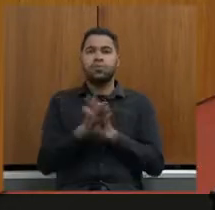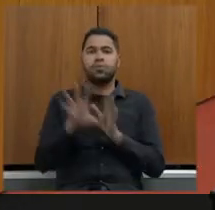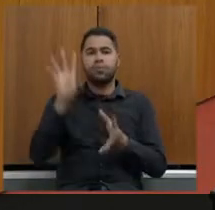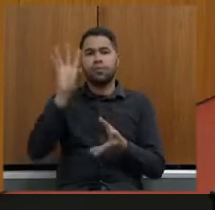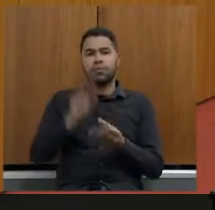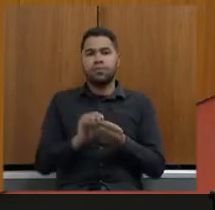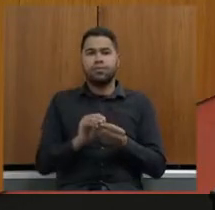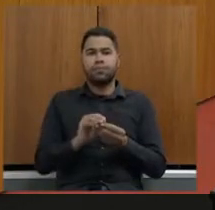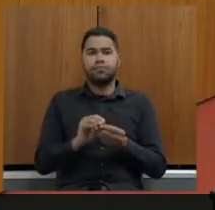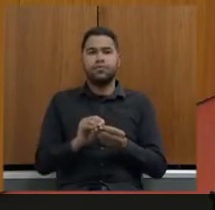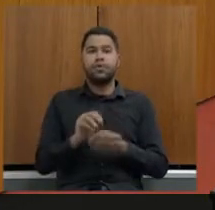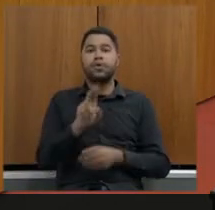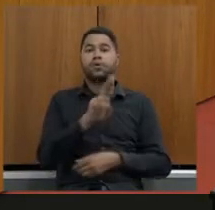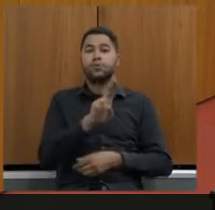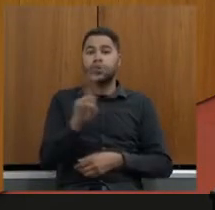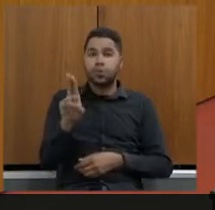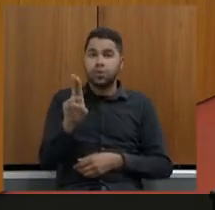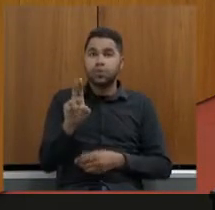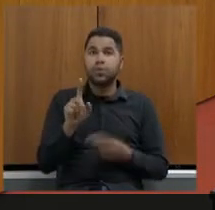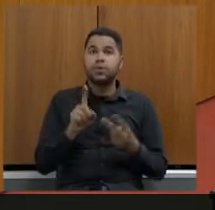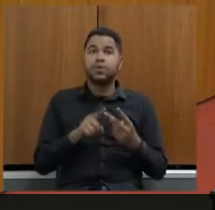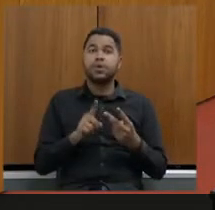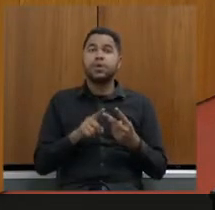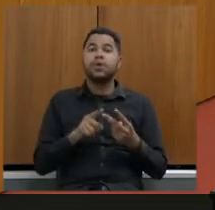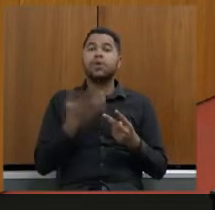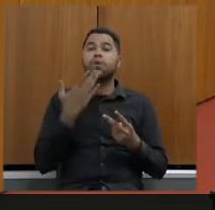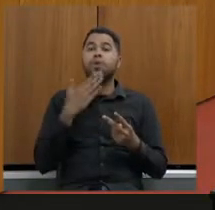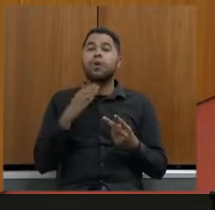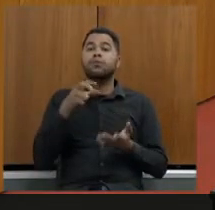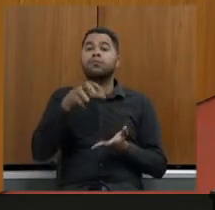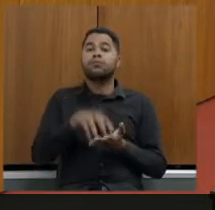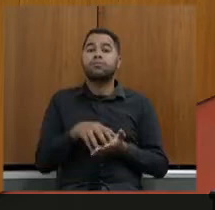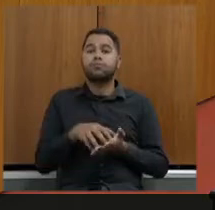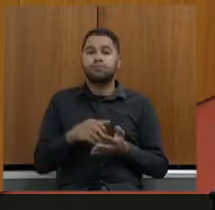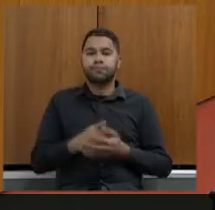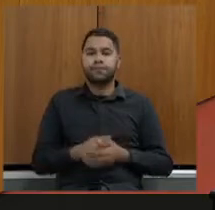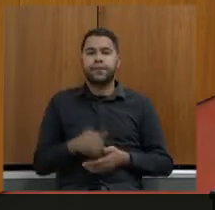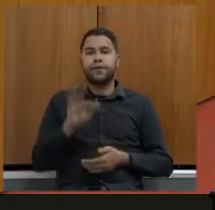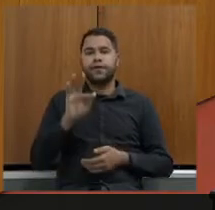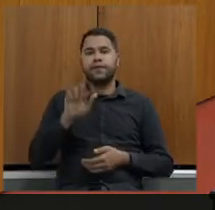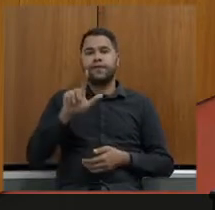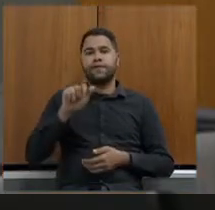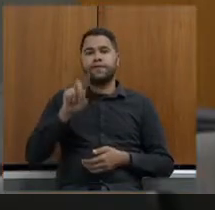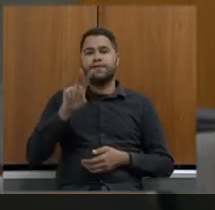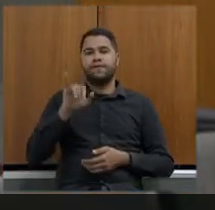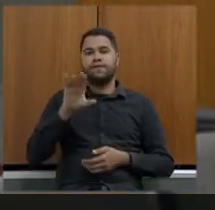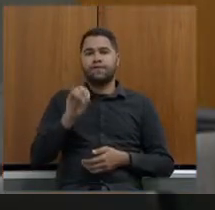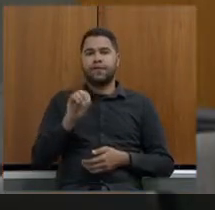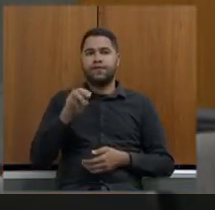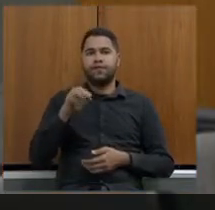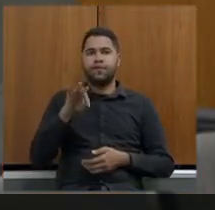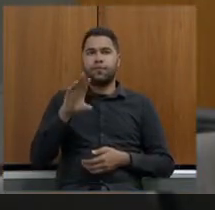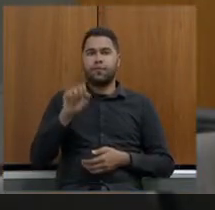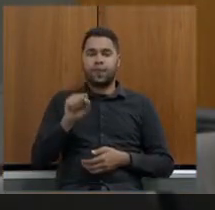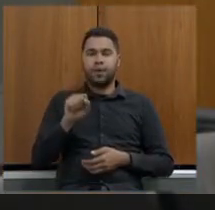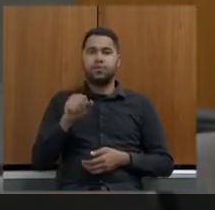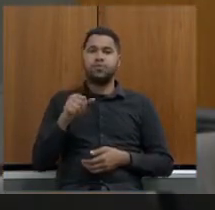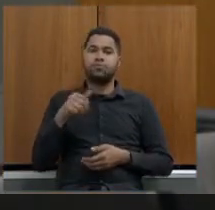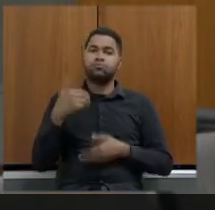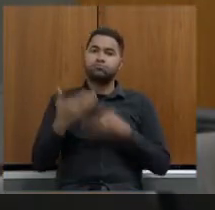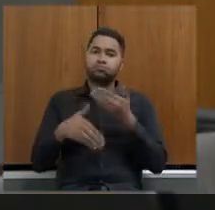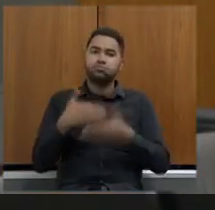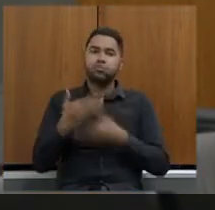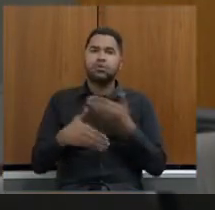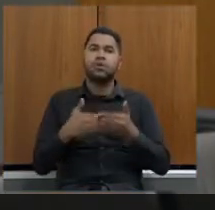encerramento nome e a entidade que representa meu nome é Flávio Matos sou secretário de desenvolvimento econômico